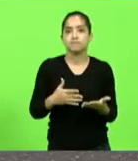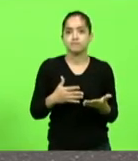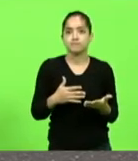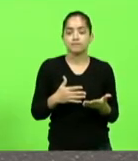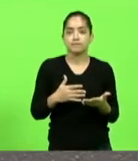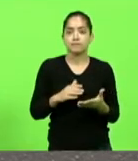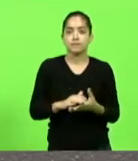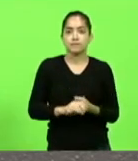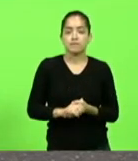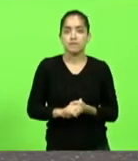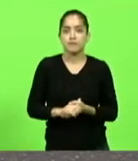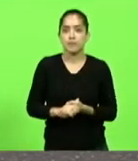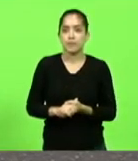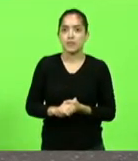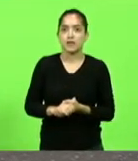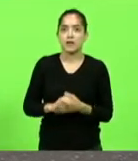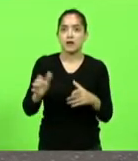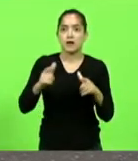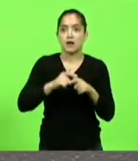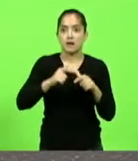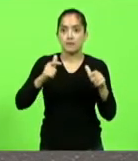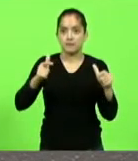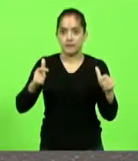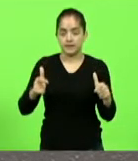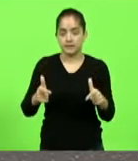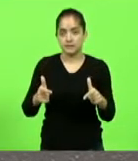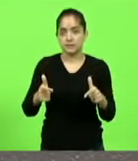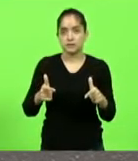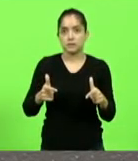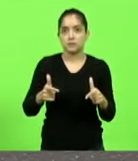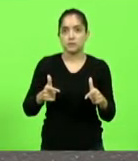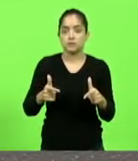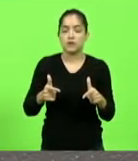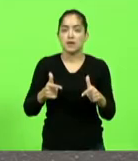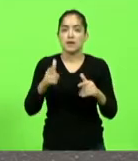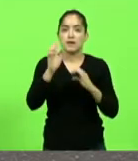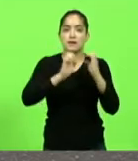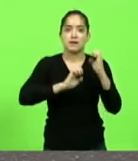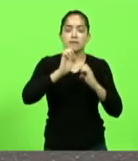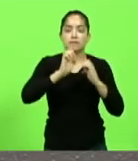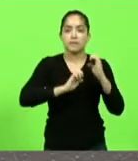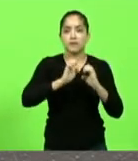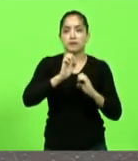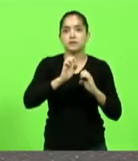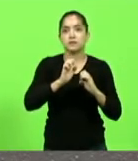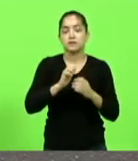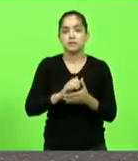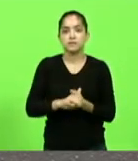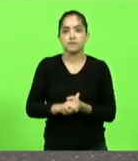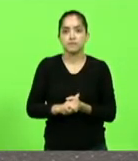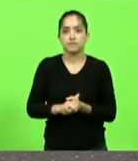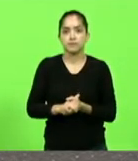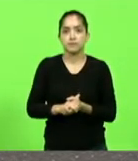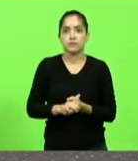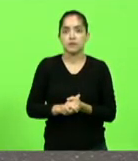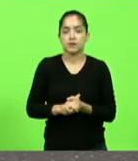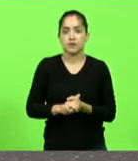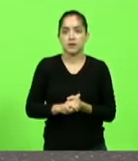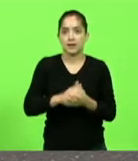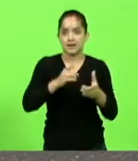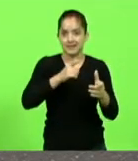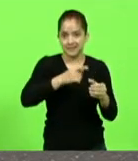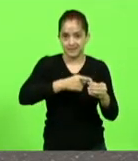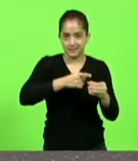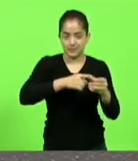de ampliação da unidade da empresa Guararapes em Caçador